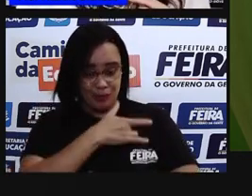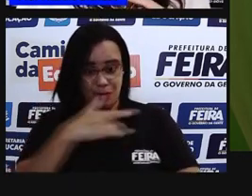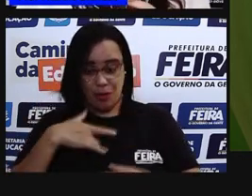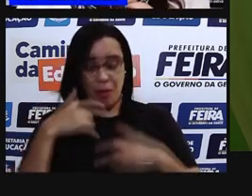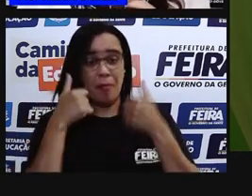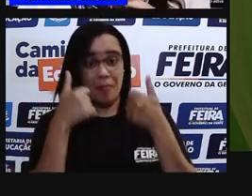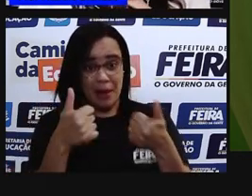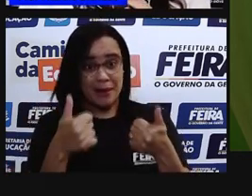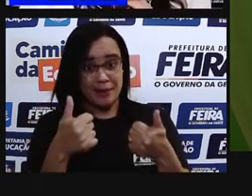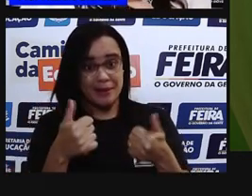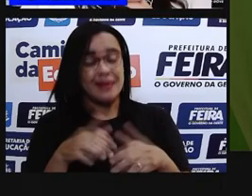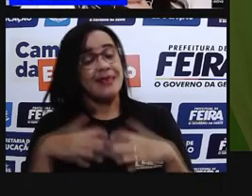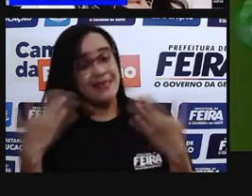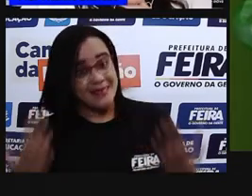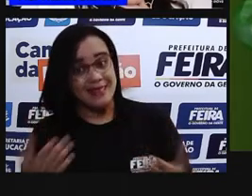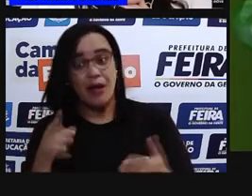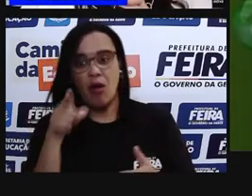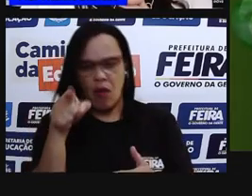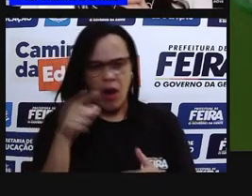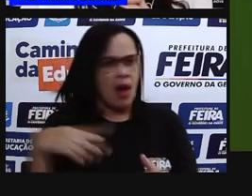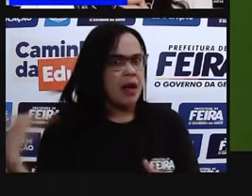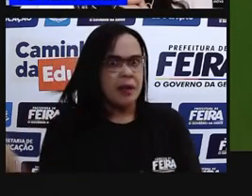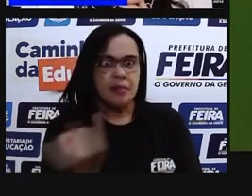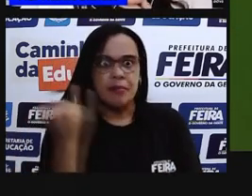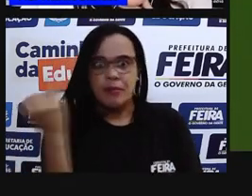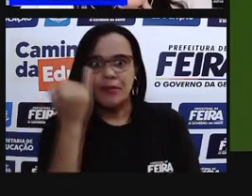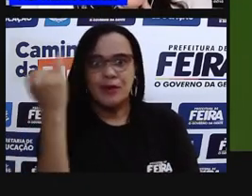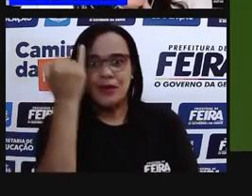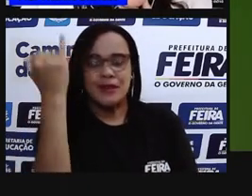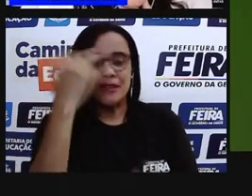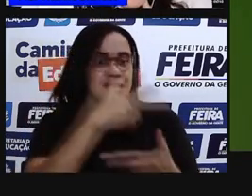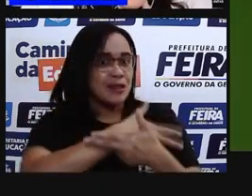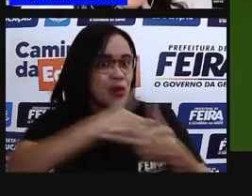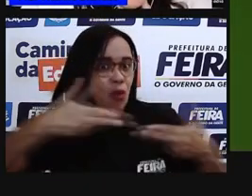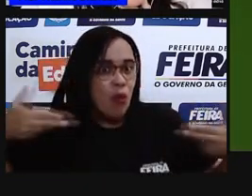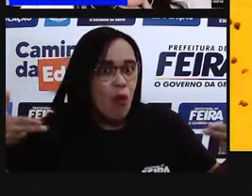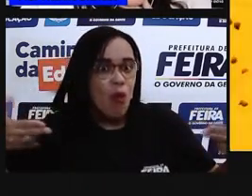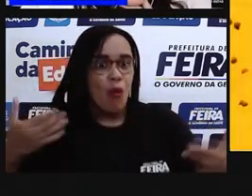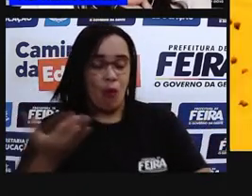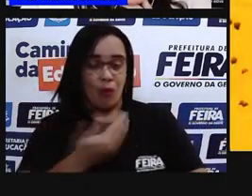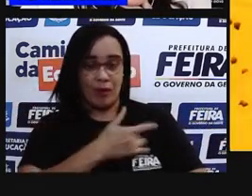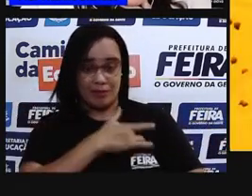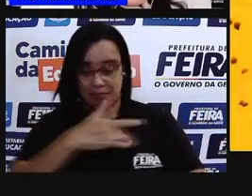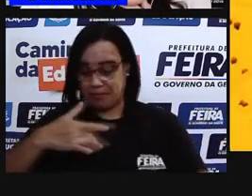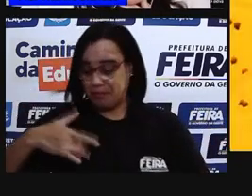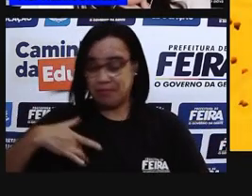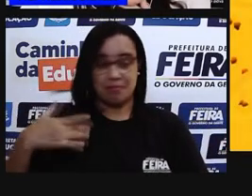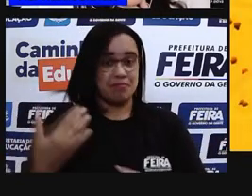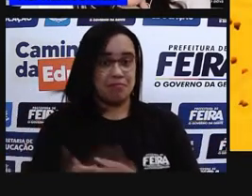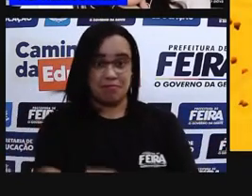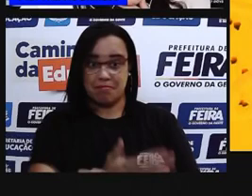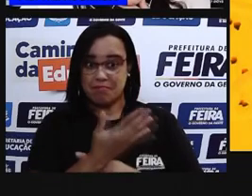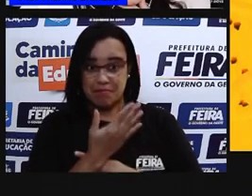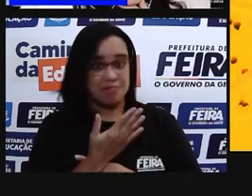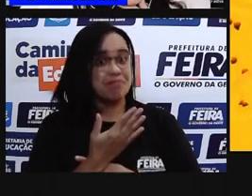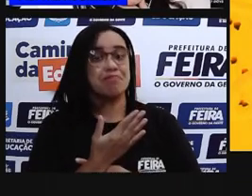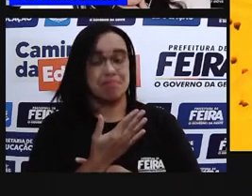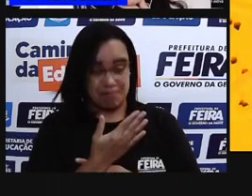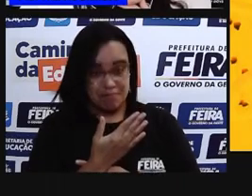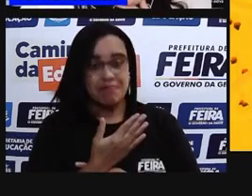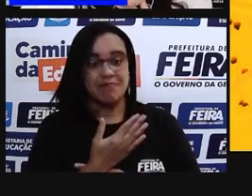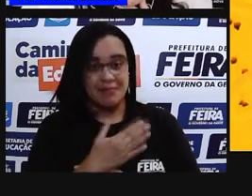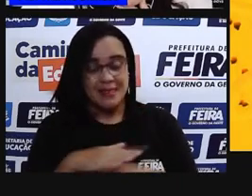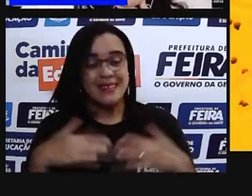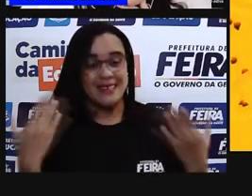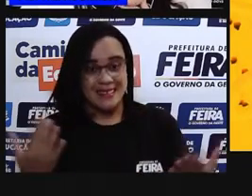Além disso, vocês conseguem ver que dentro desse retículo endoplasmático, tem uns pontinhos aqui, meio laranja,